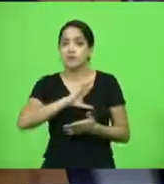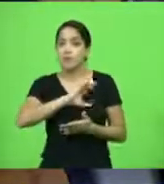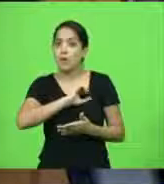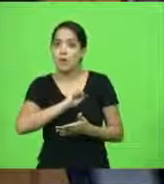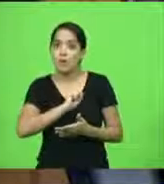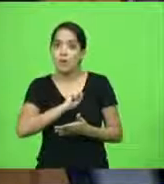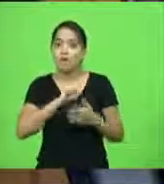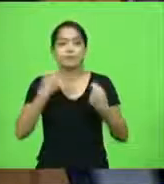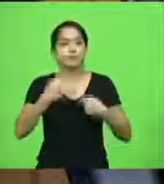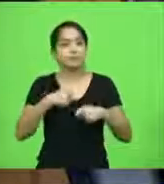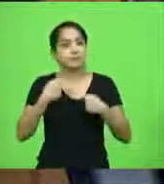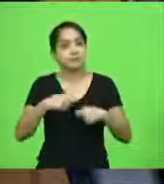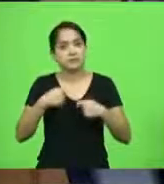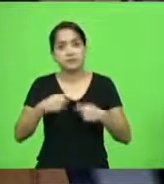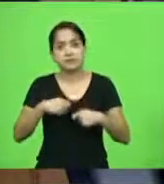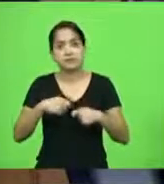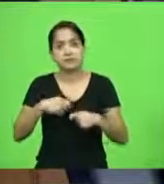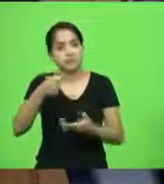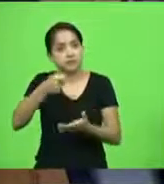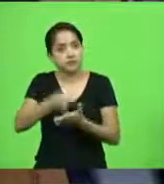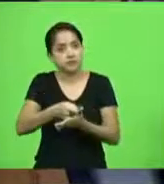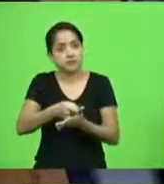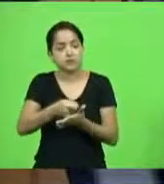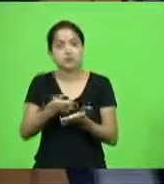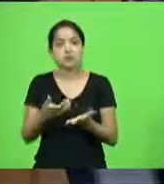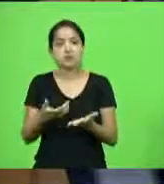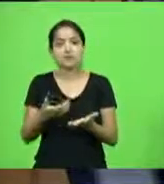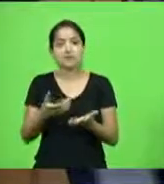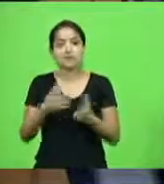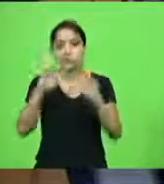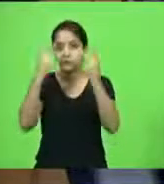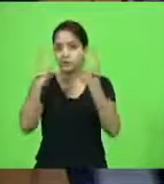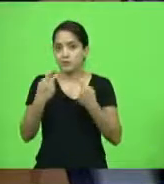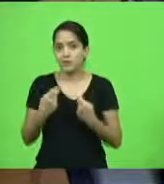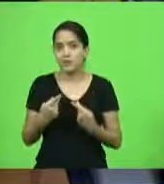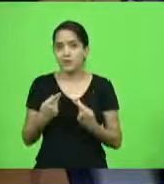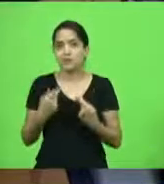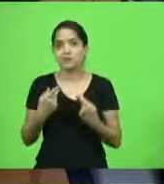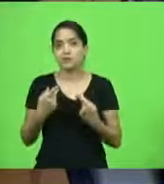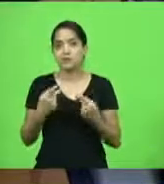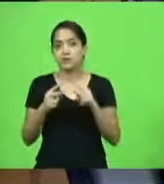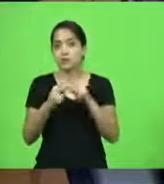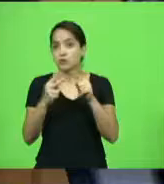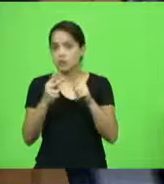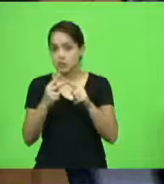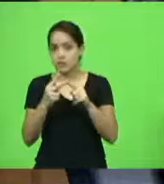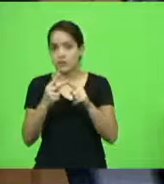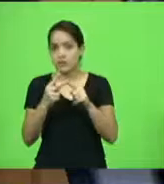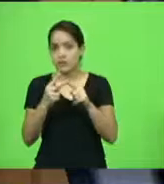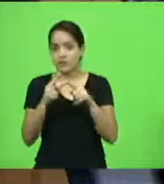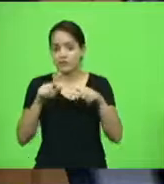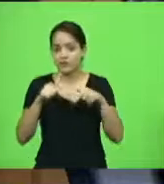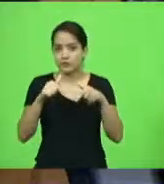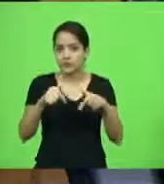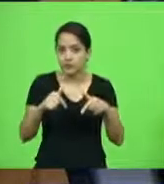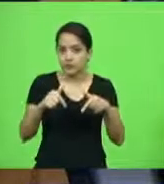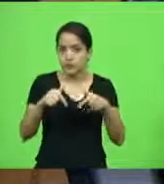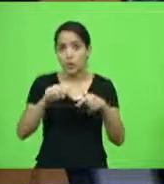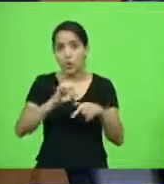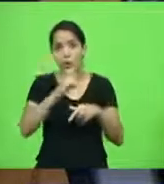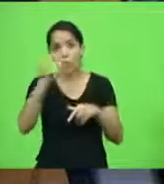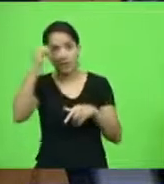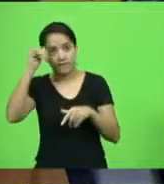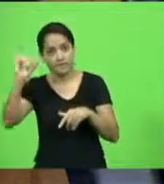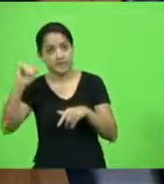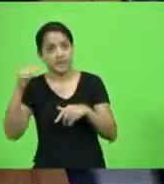vai ter que ser na dor. O ser humano é assim, nós agimos só com duas formas, ou evitando a dor